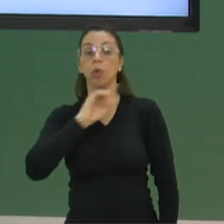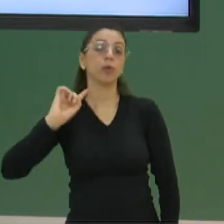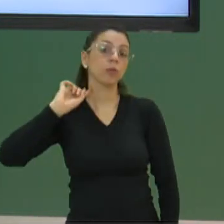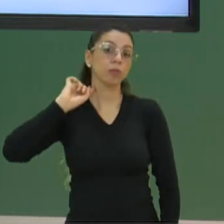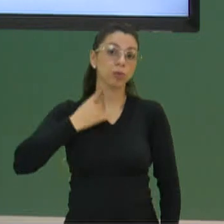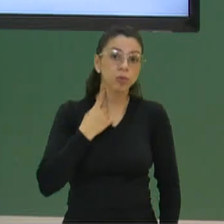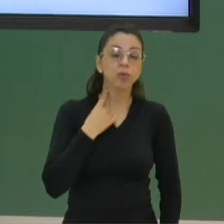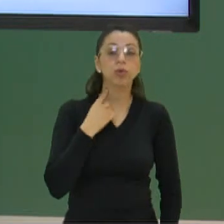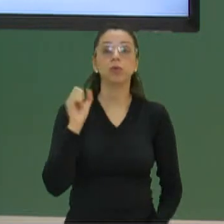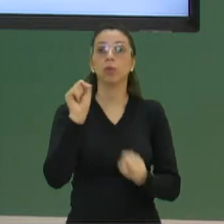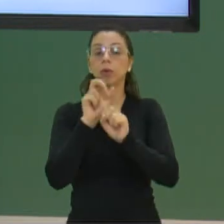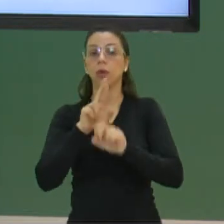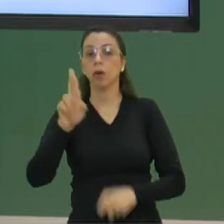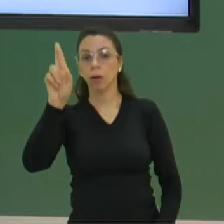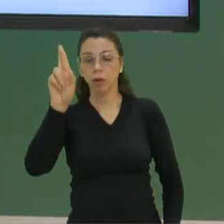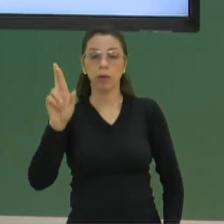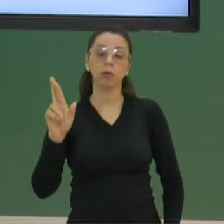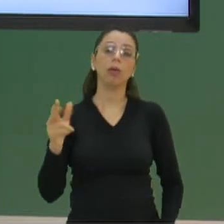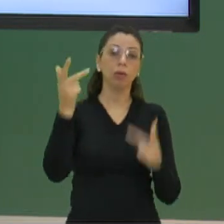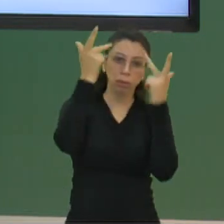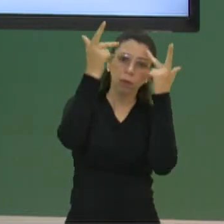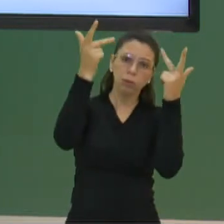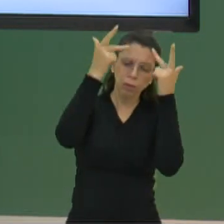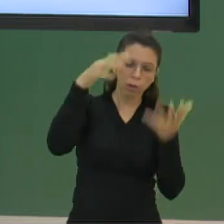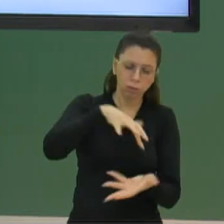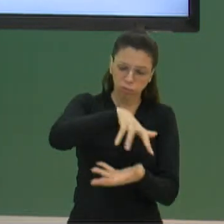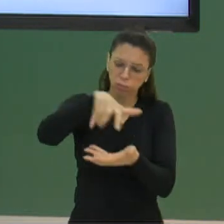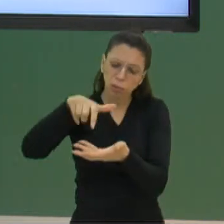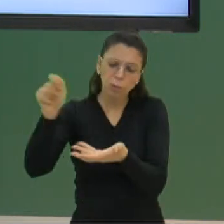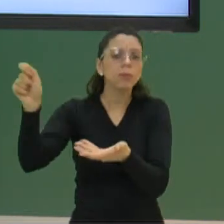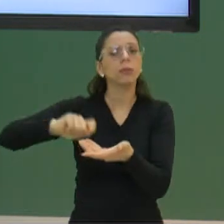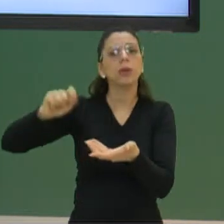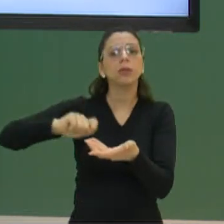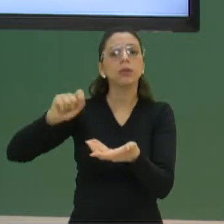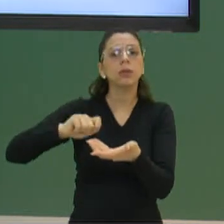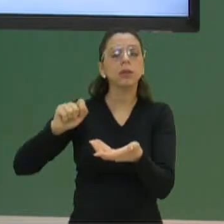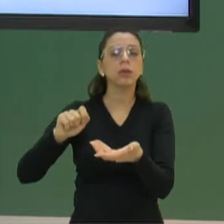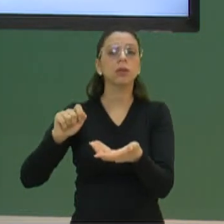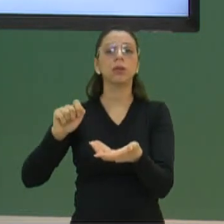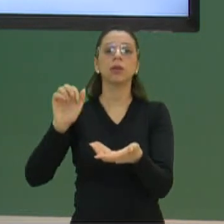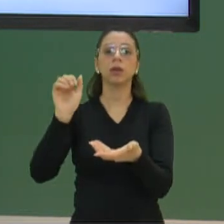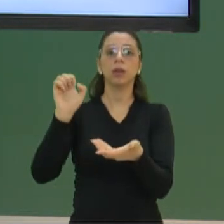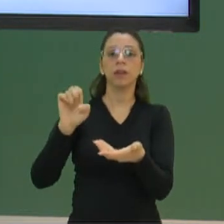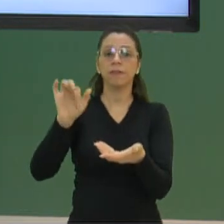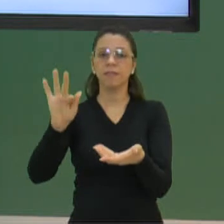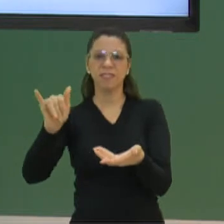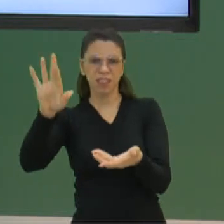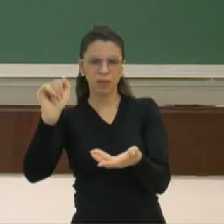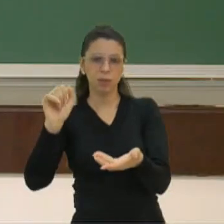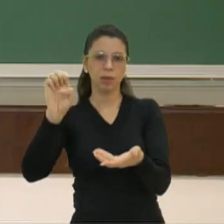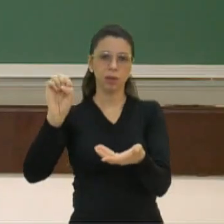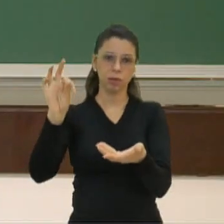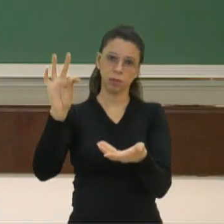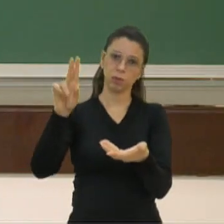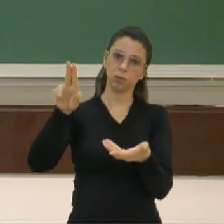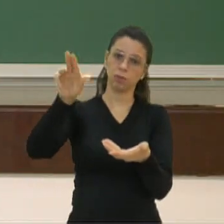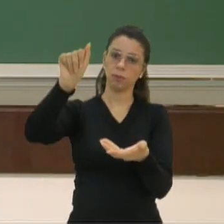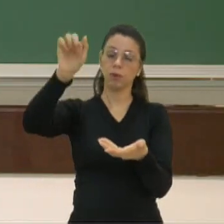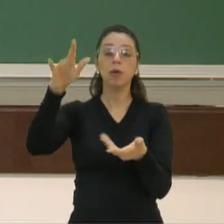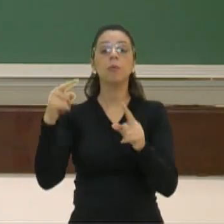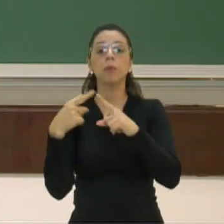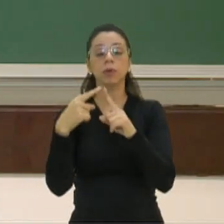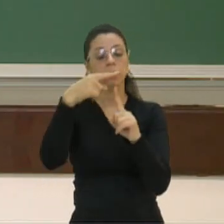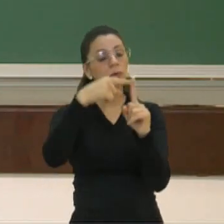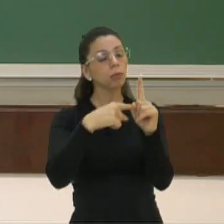estufa, vocês já aprenderam, que é algo natural do planeta. A gente precisa ter esse efeito para que fique uma temperatura